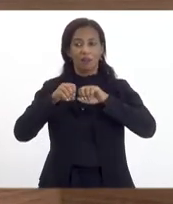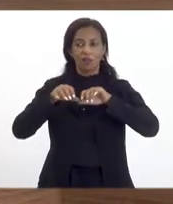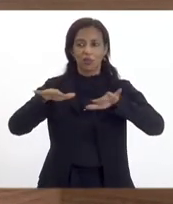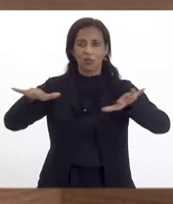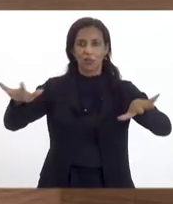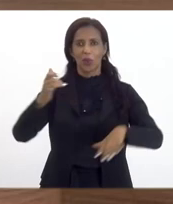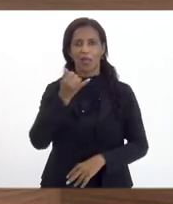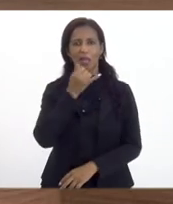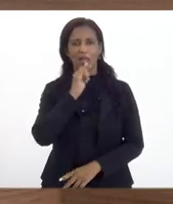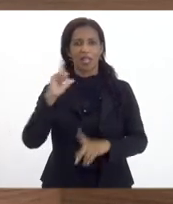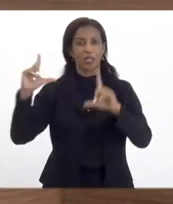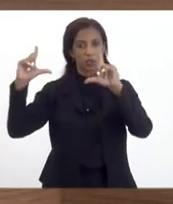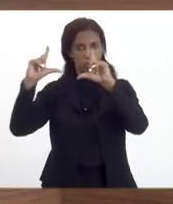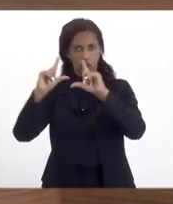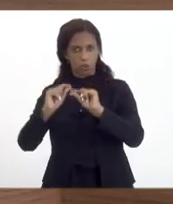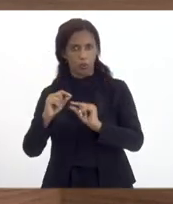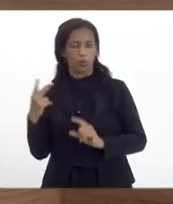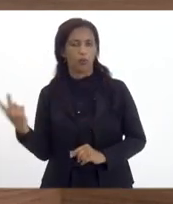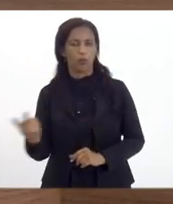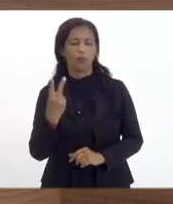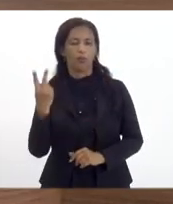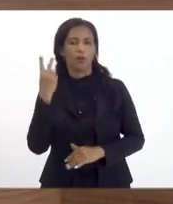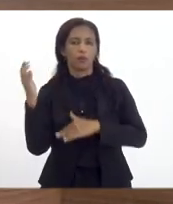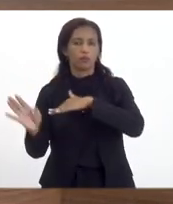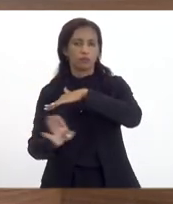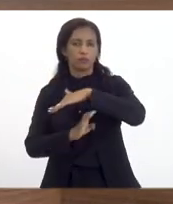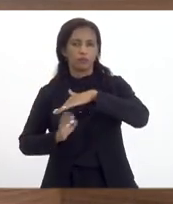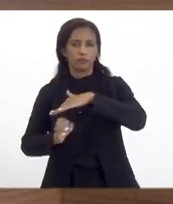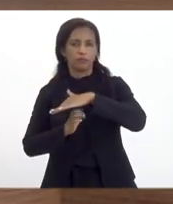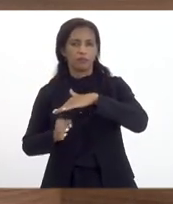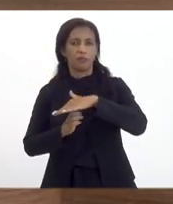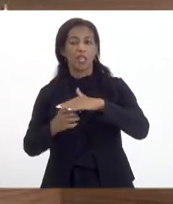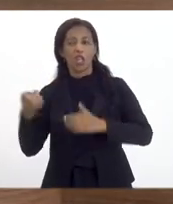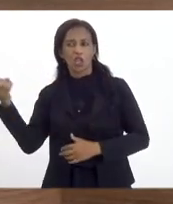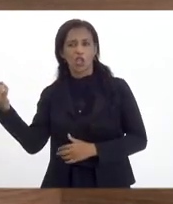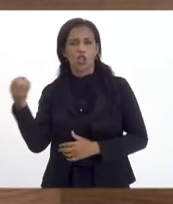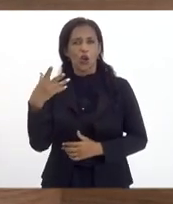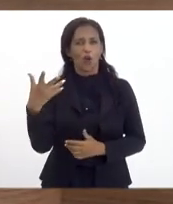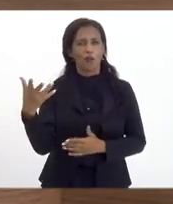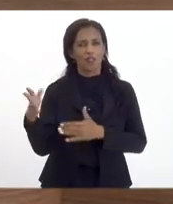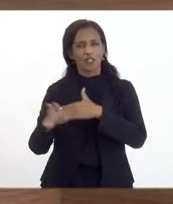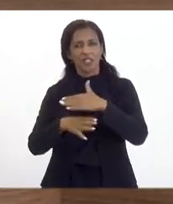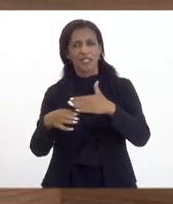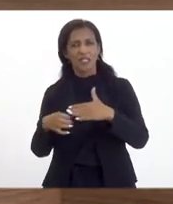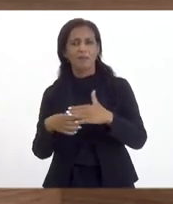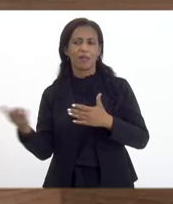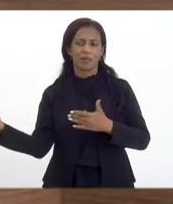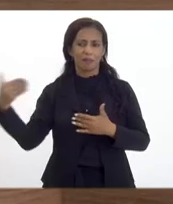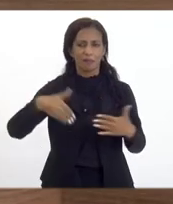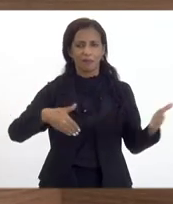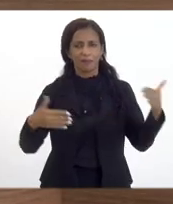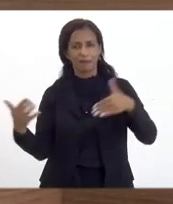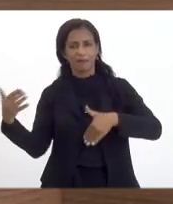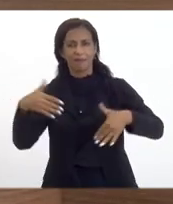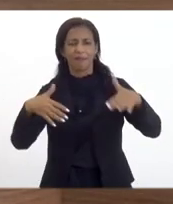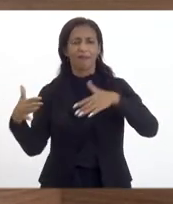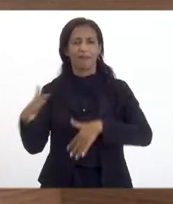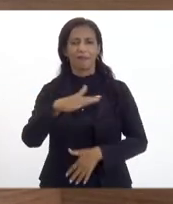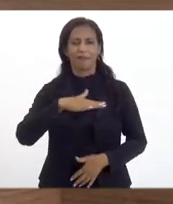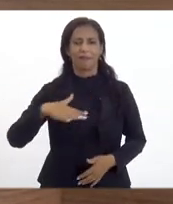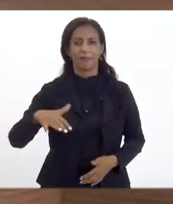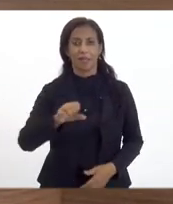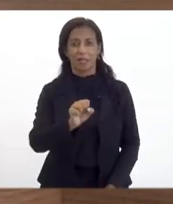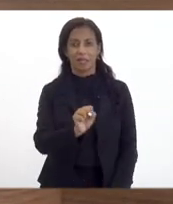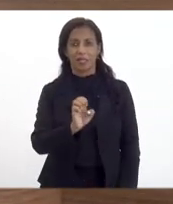a região, reduzir o custo das empresas com energia e atrair novas empresas para se instalar aqui na região da Bahia de